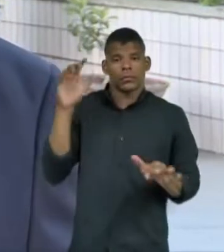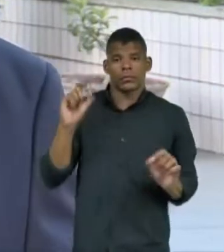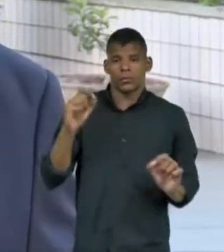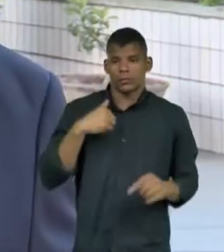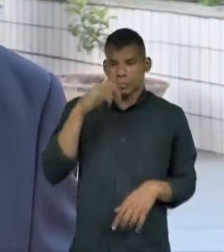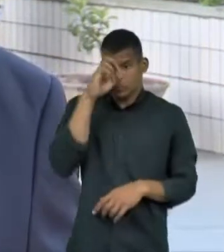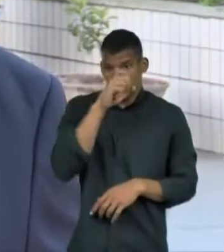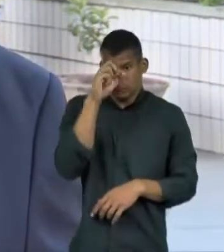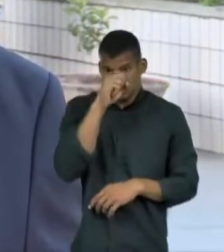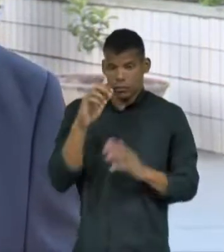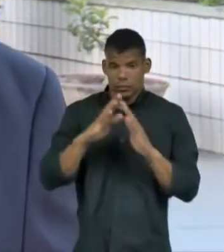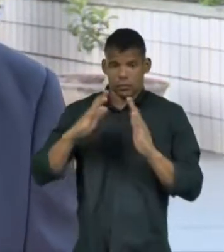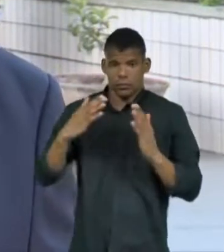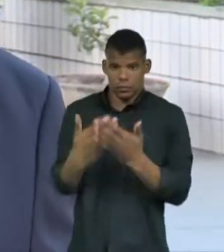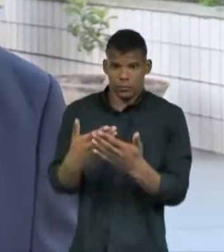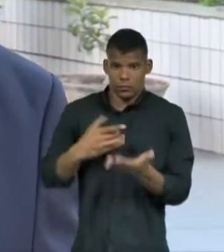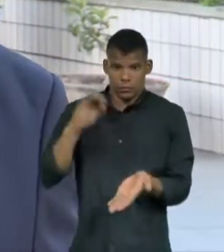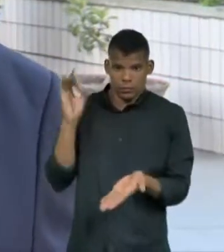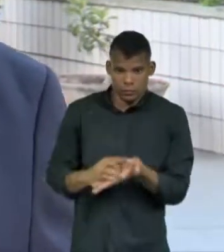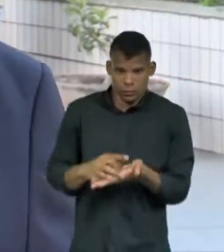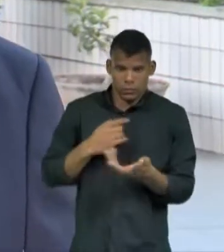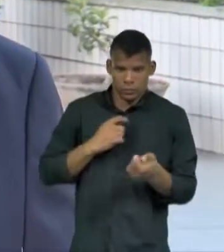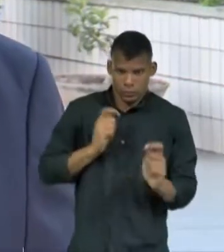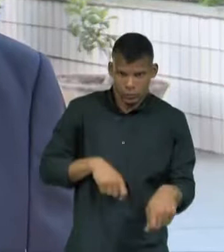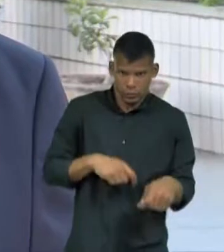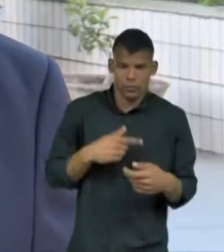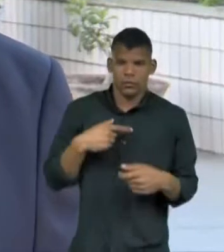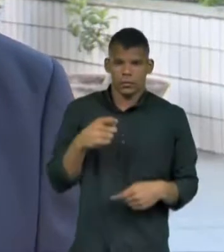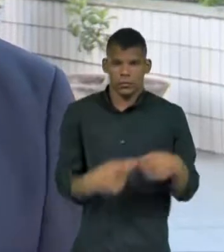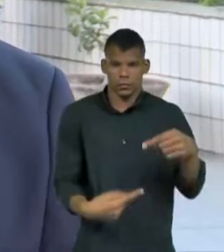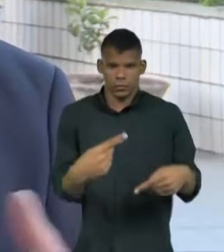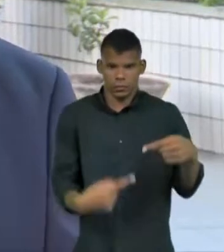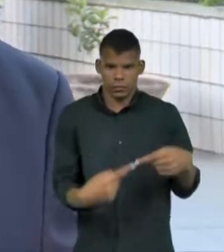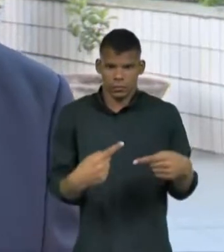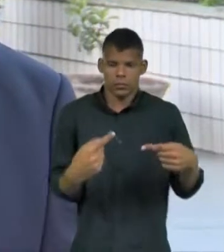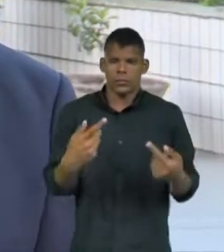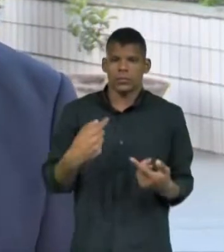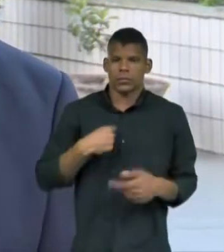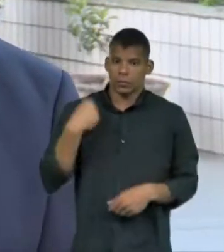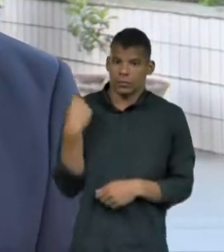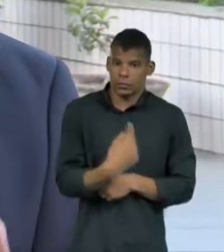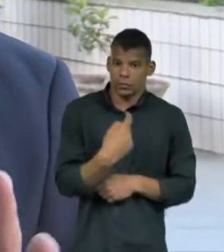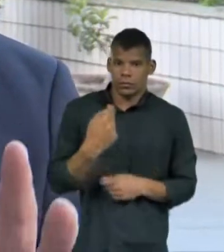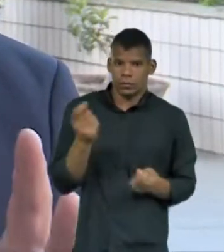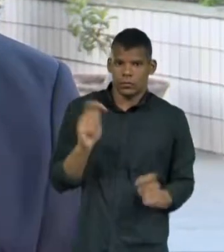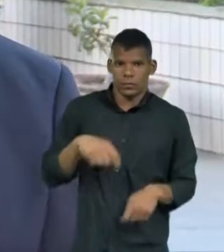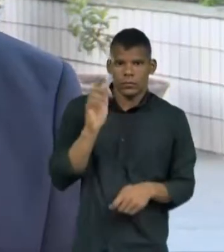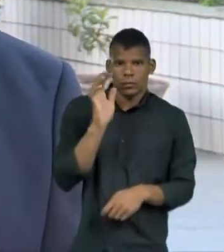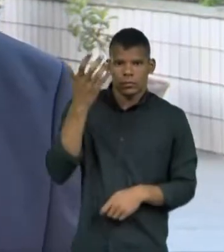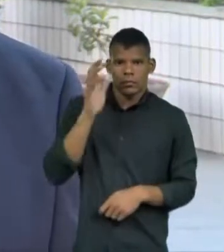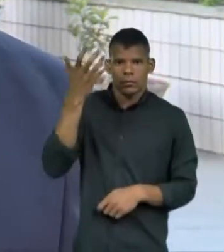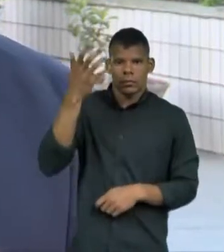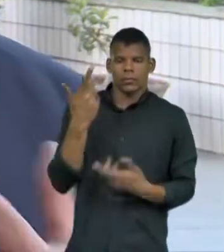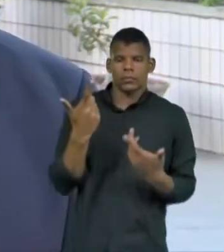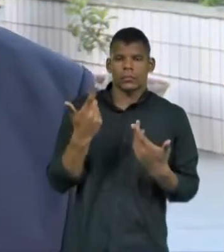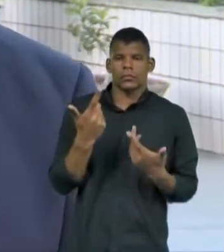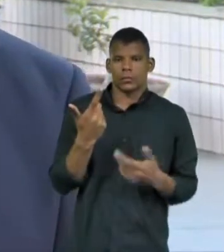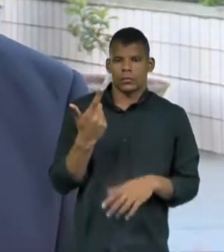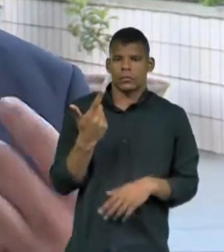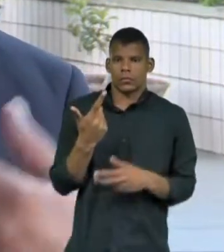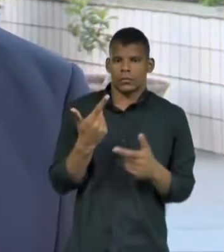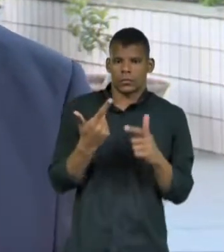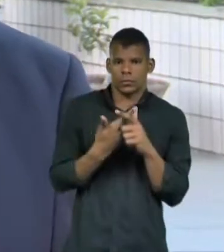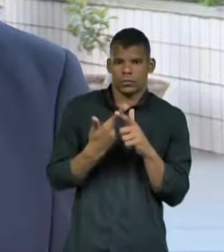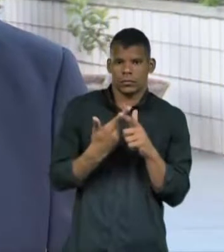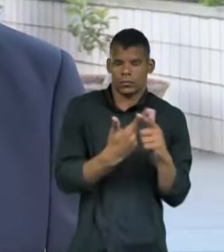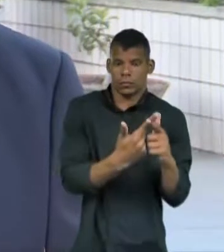escola realmente faz um sentido, e somente na política nós somos capazes de resolver as questões postas, isso faz o quê?